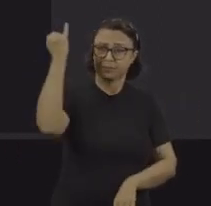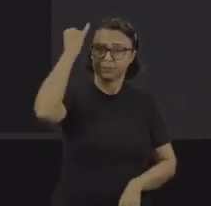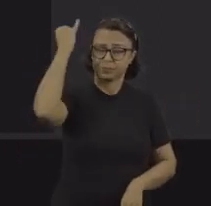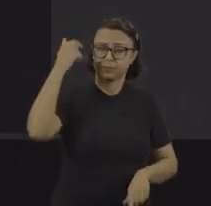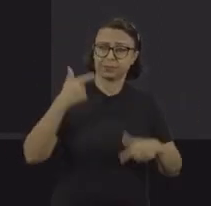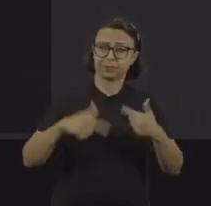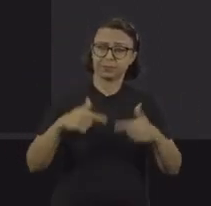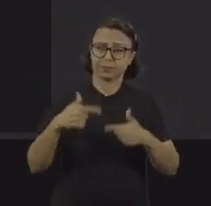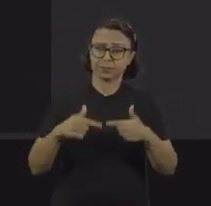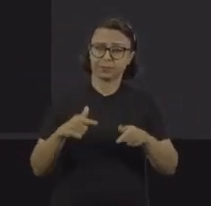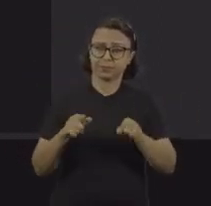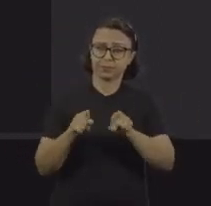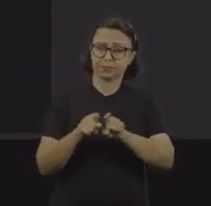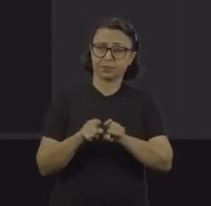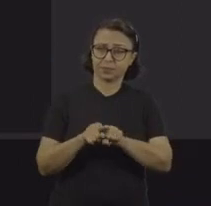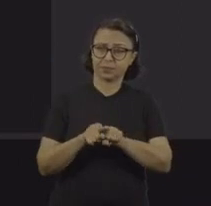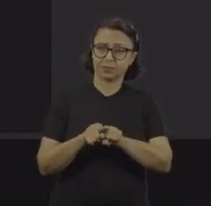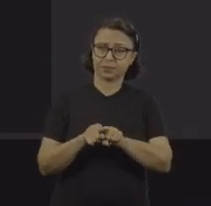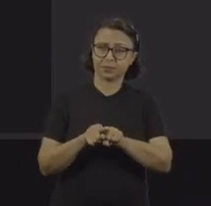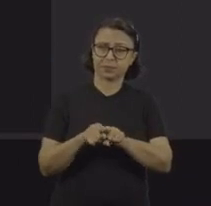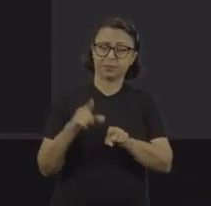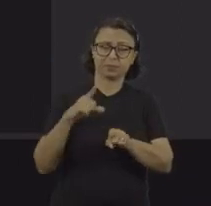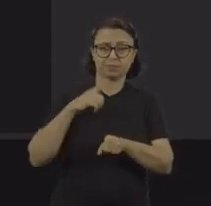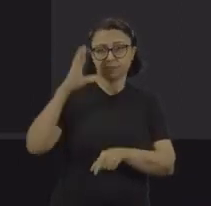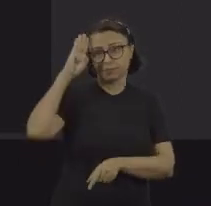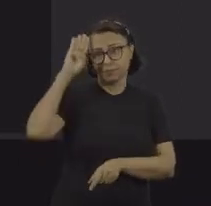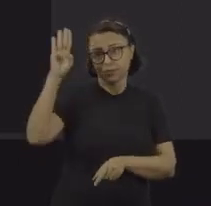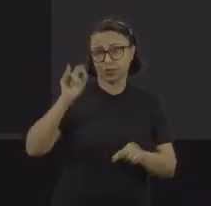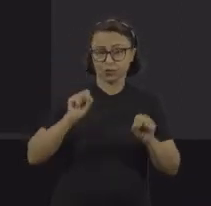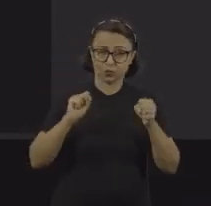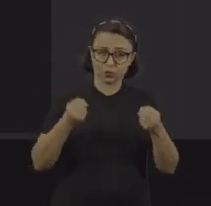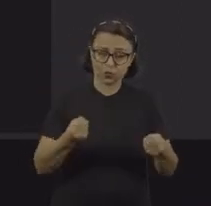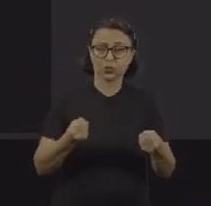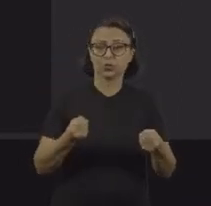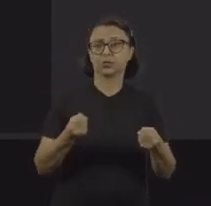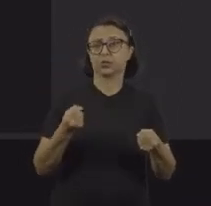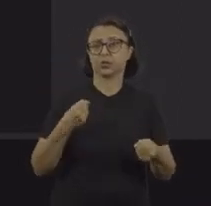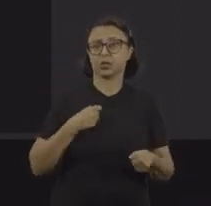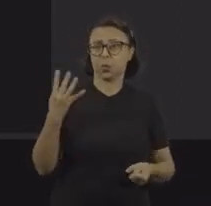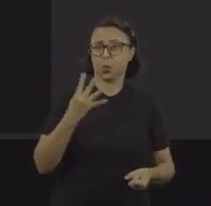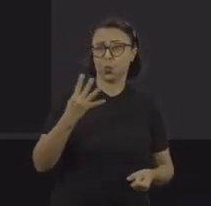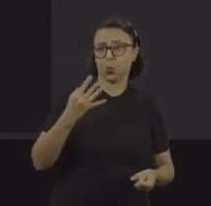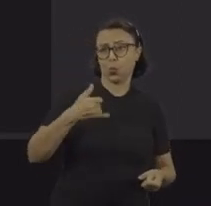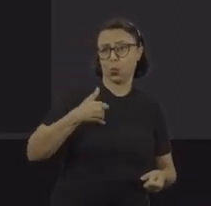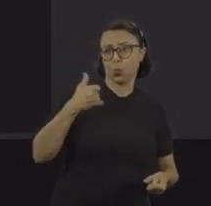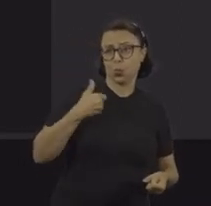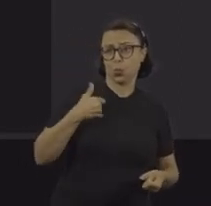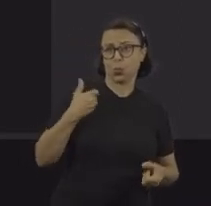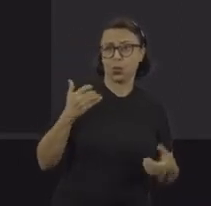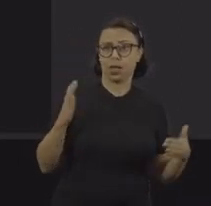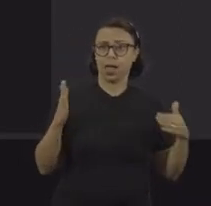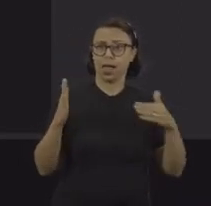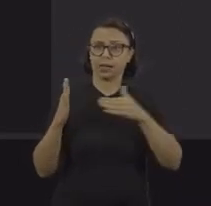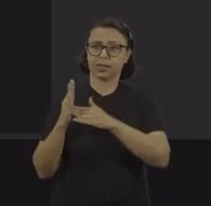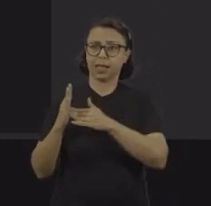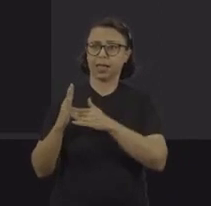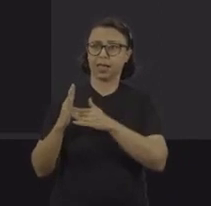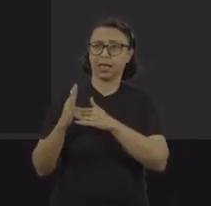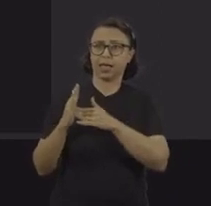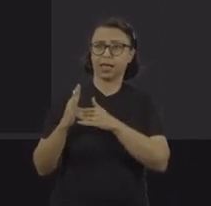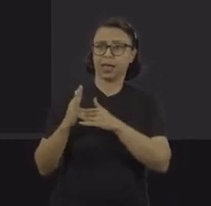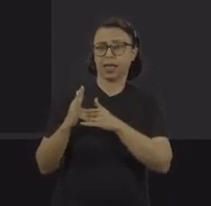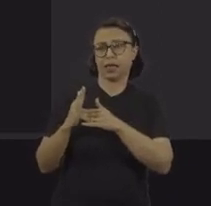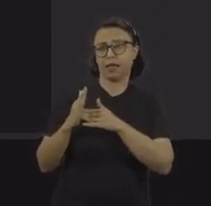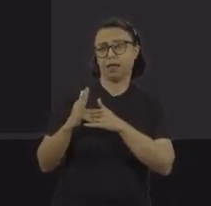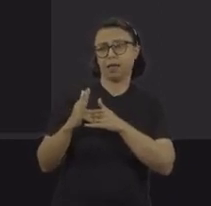trabalhadores, 83%, está no auge da sua força física, 18, 44 anos, até por causa do tipo